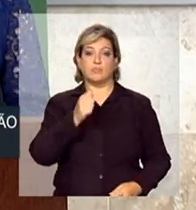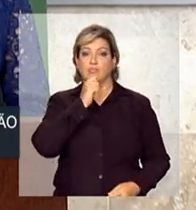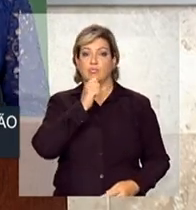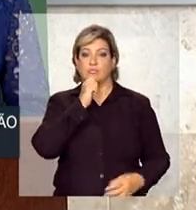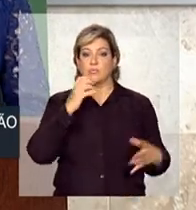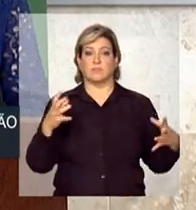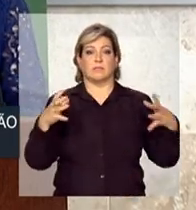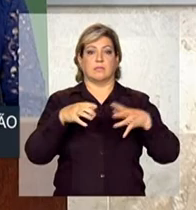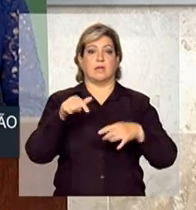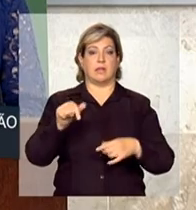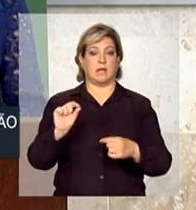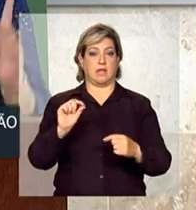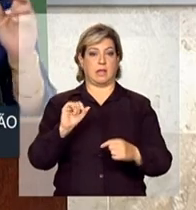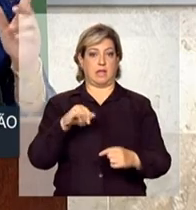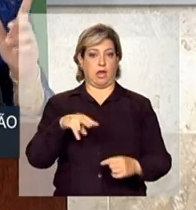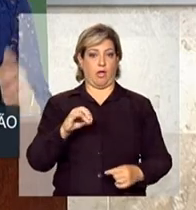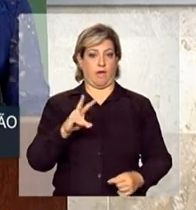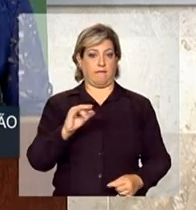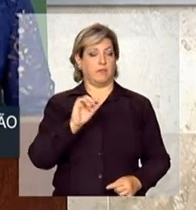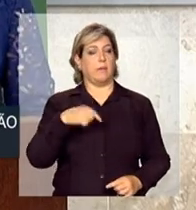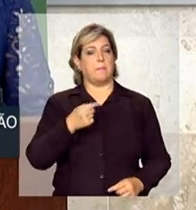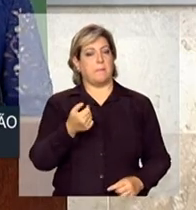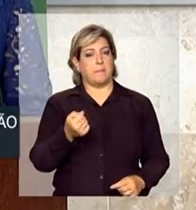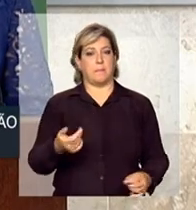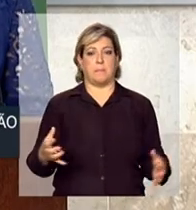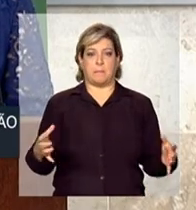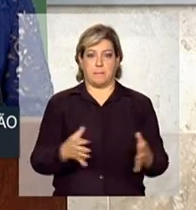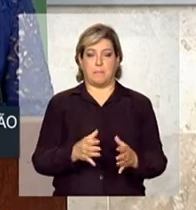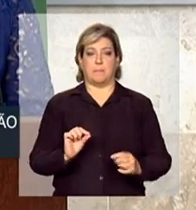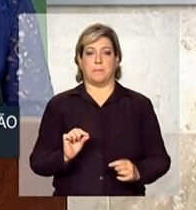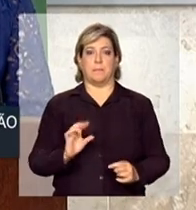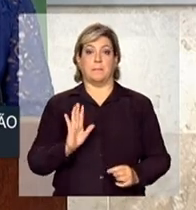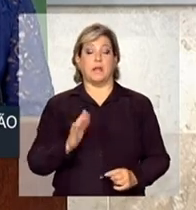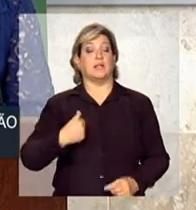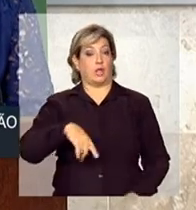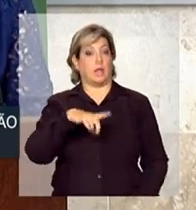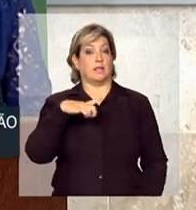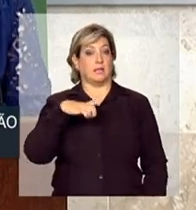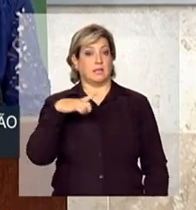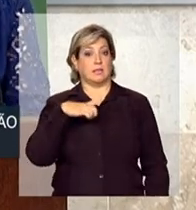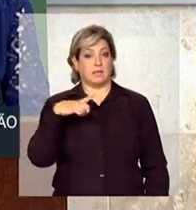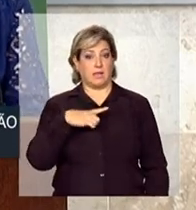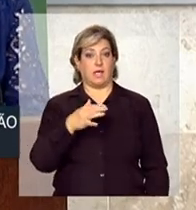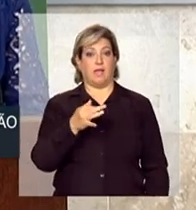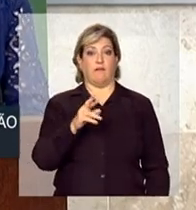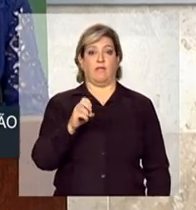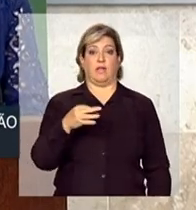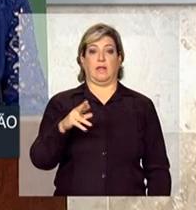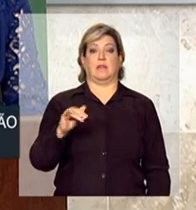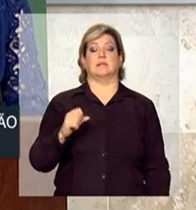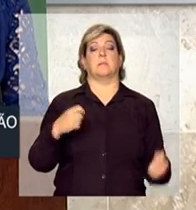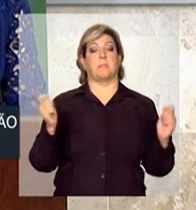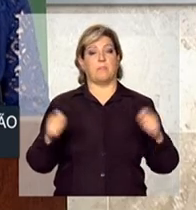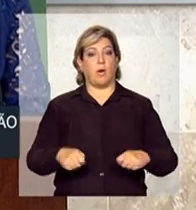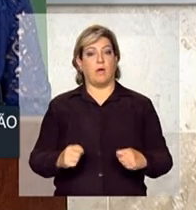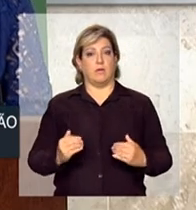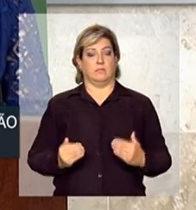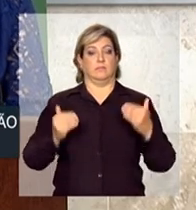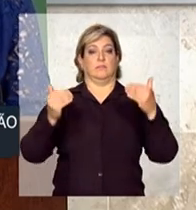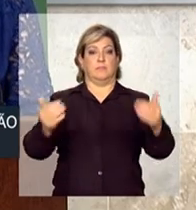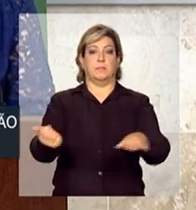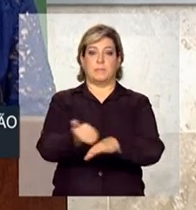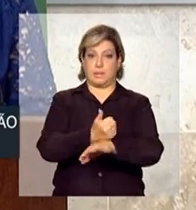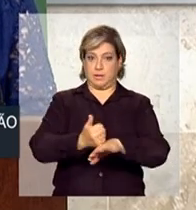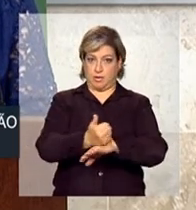inovação nessa área, são pequenas, são poucas, mas nós temos fronteiras que nós podemos avançar e melhorar a